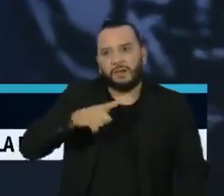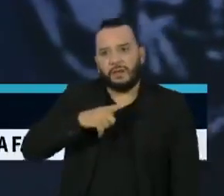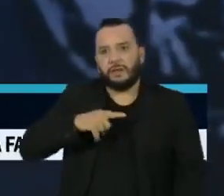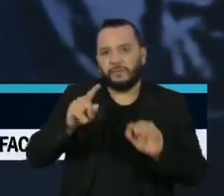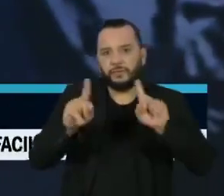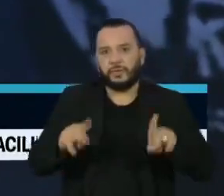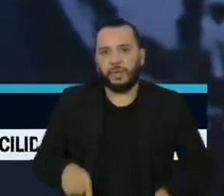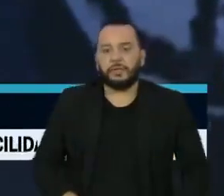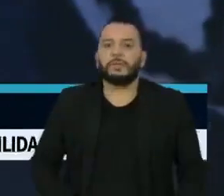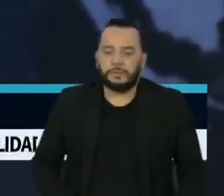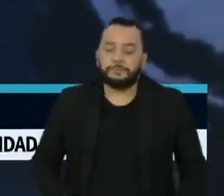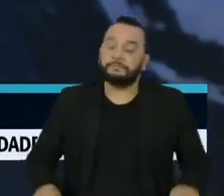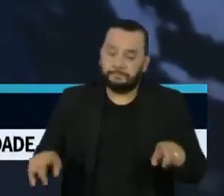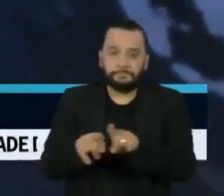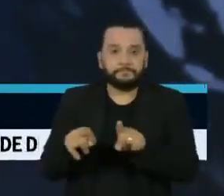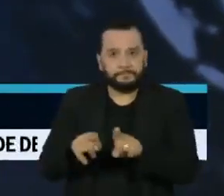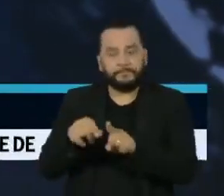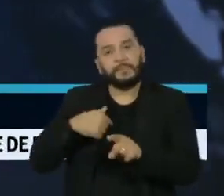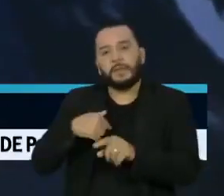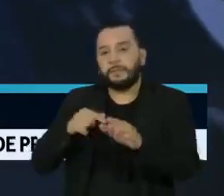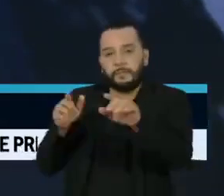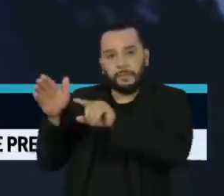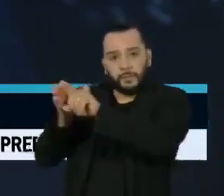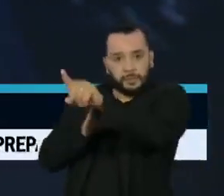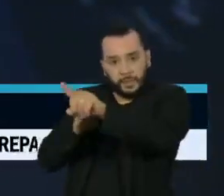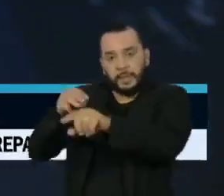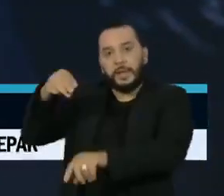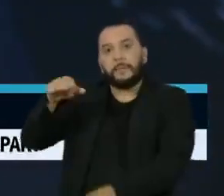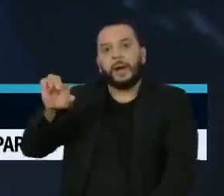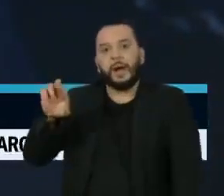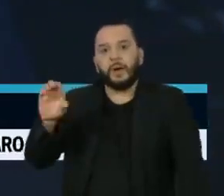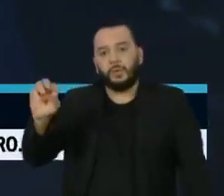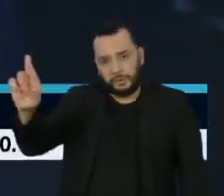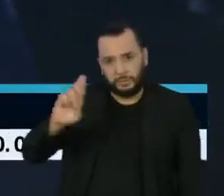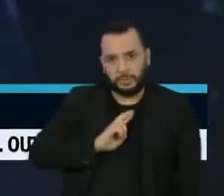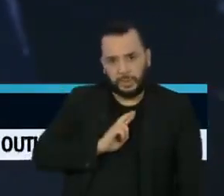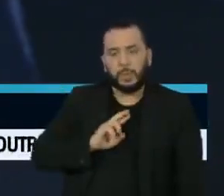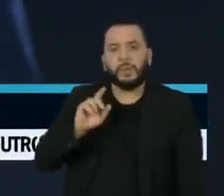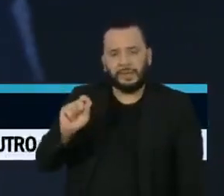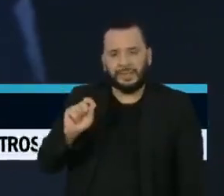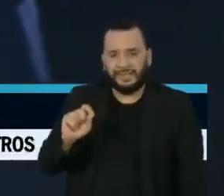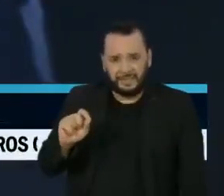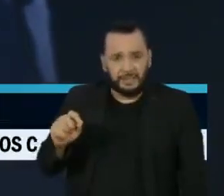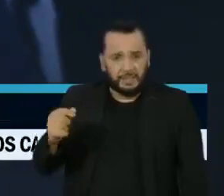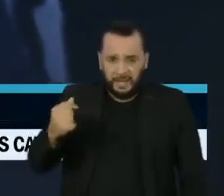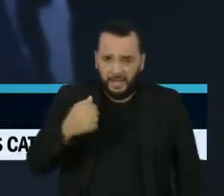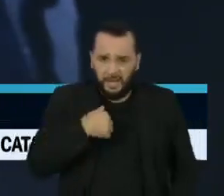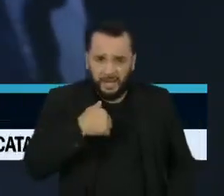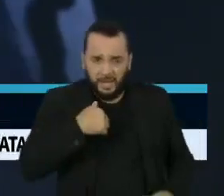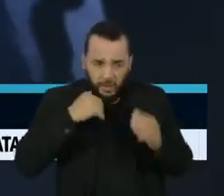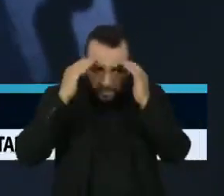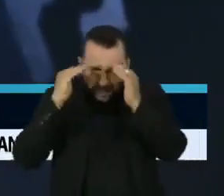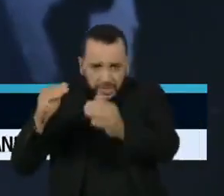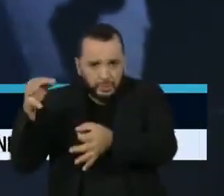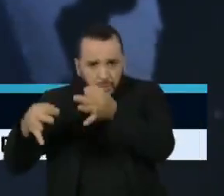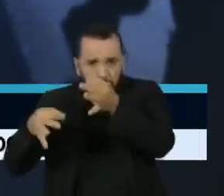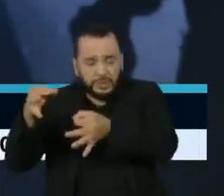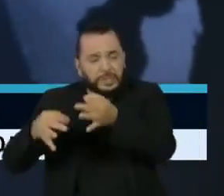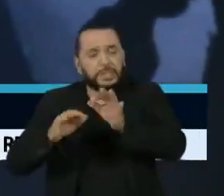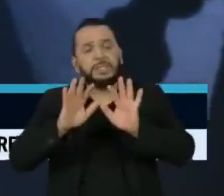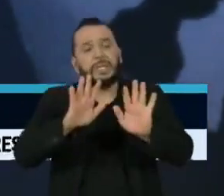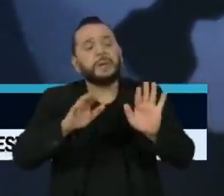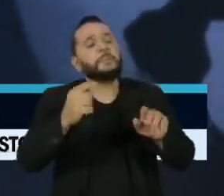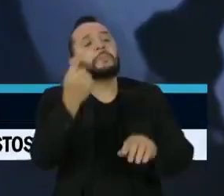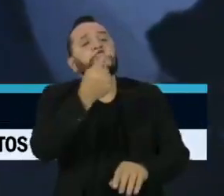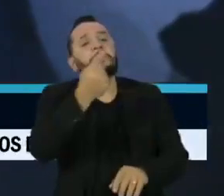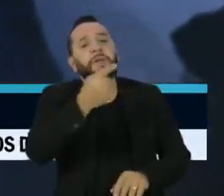Em resposta ao Jornal da Cultura, Marcos Petrucelli sugeriu que, antes de questionar se irá cumprir decisão judicial, que se faça